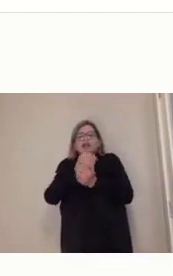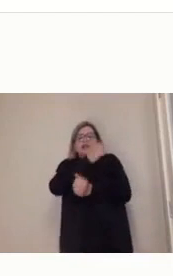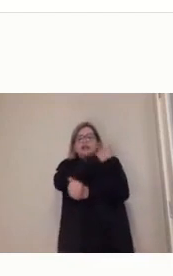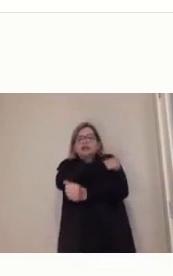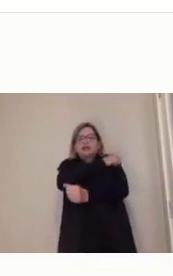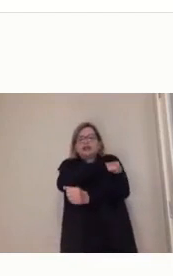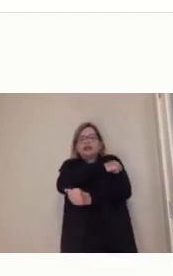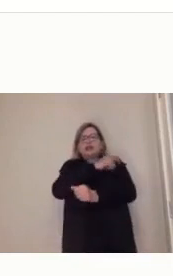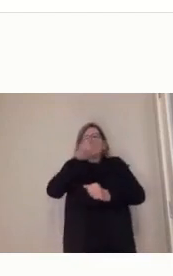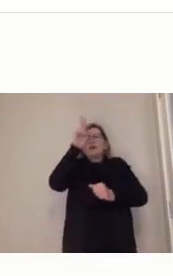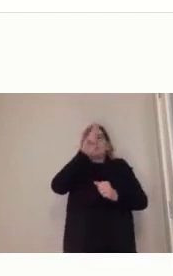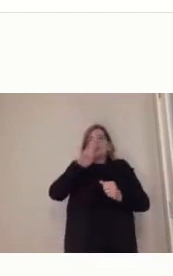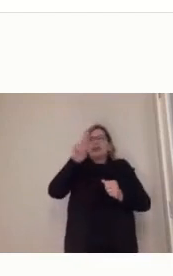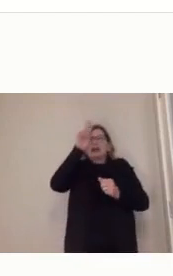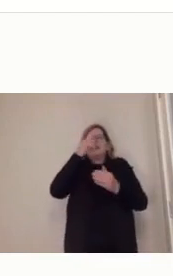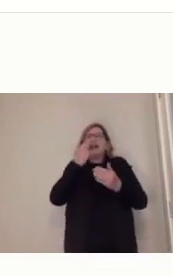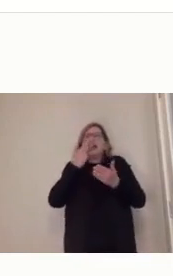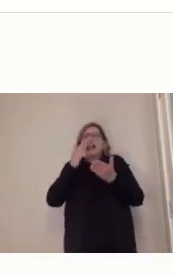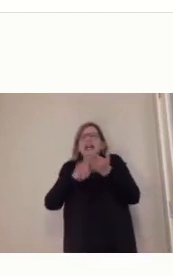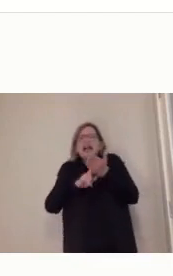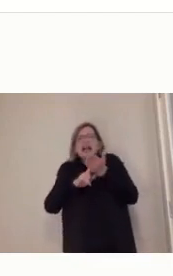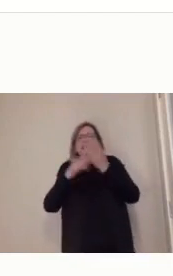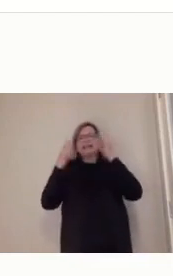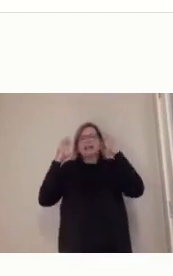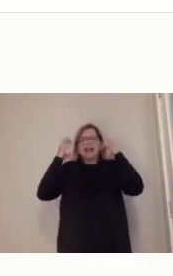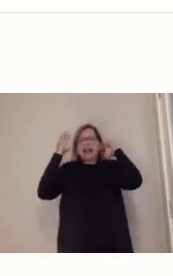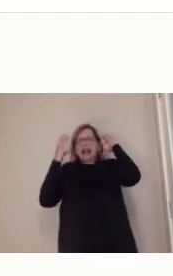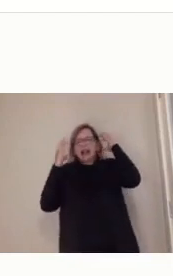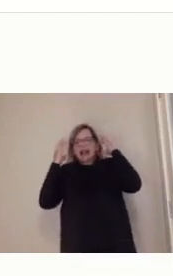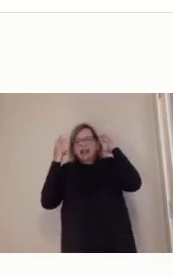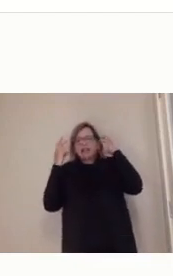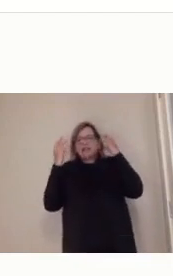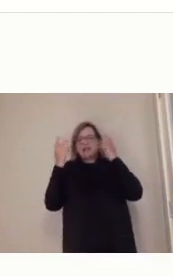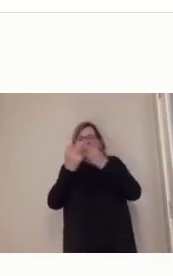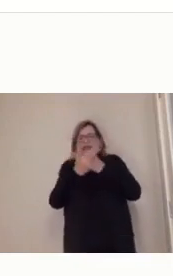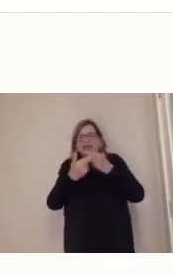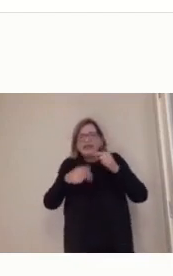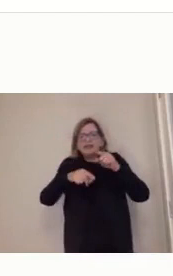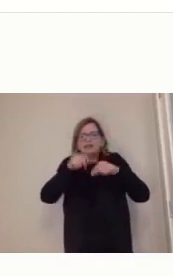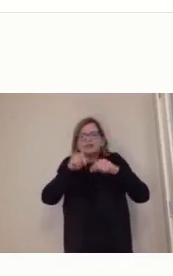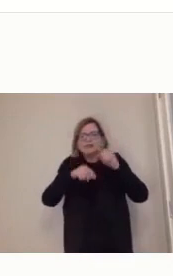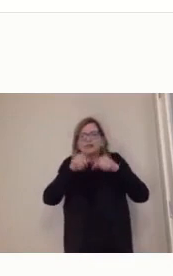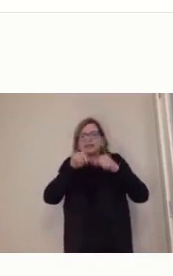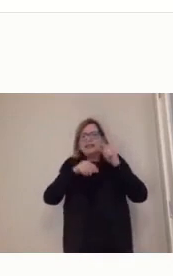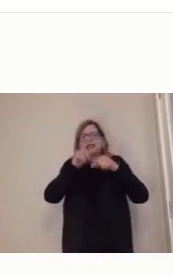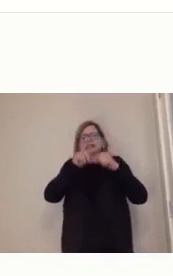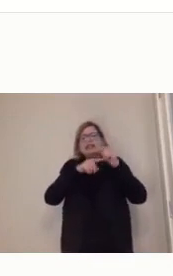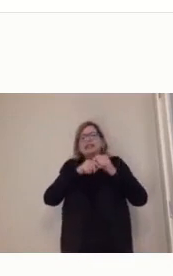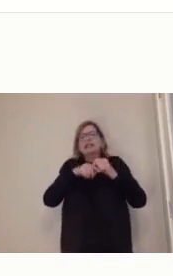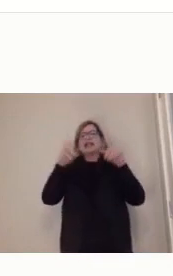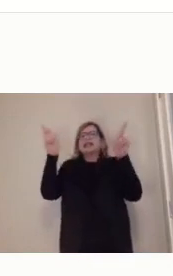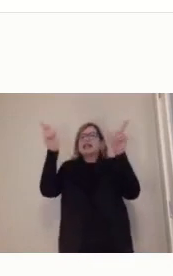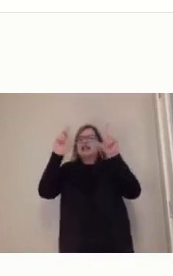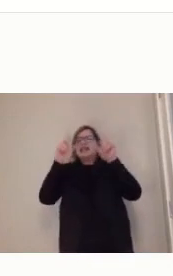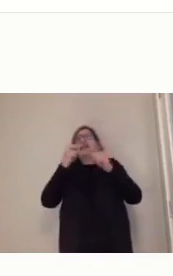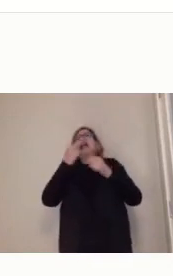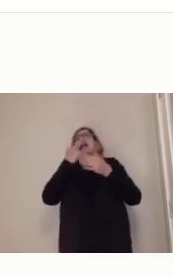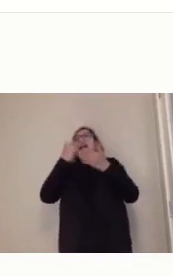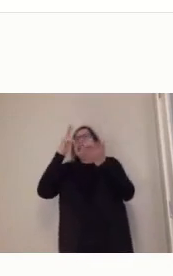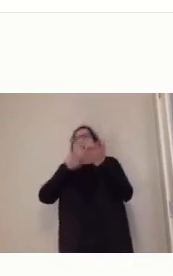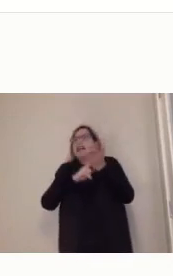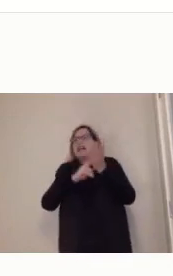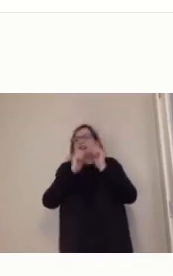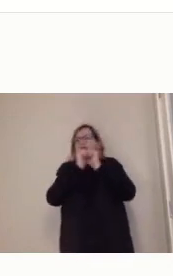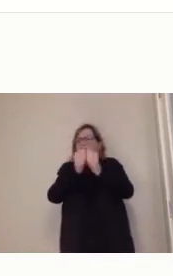os folhetos, os livros. E se a gente for ver, quantos de nós, eu acho que quem é mais antigo, assim que nem eu, né? Já